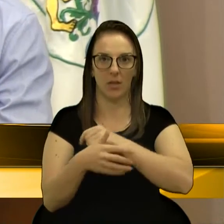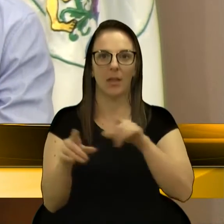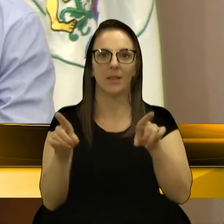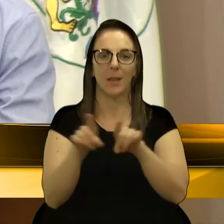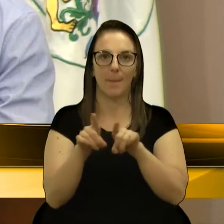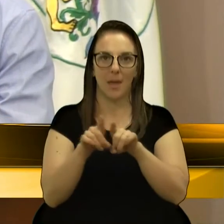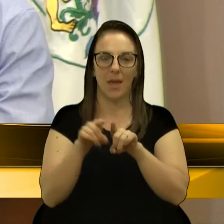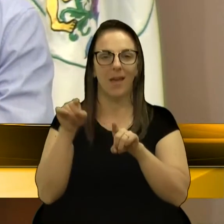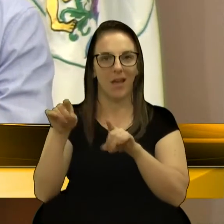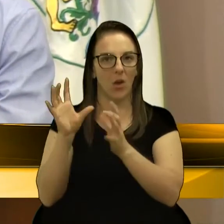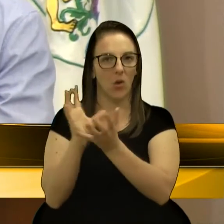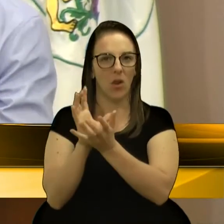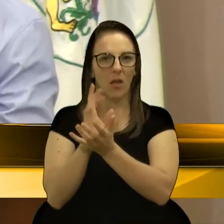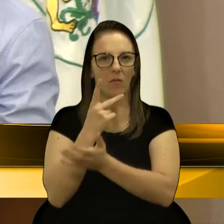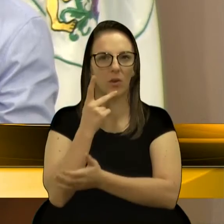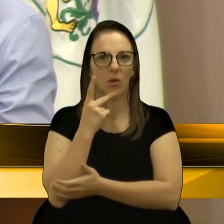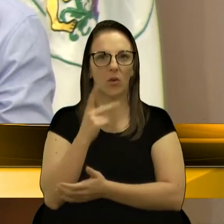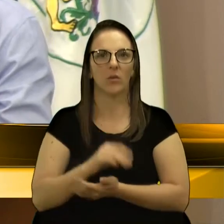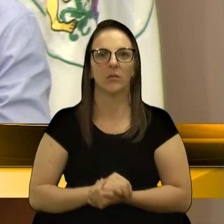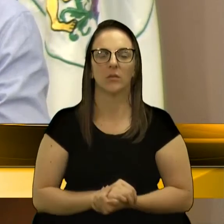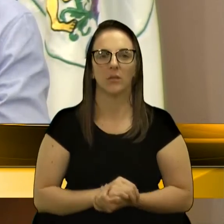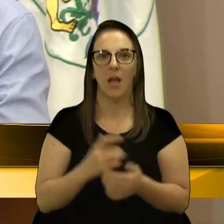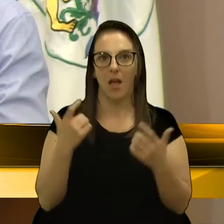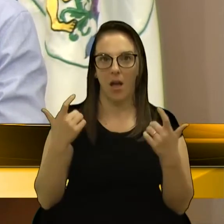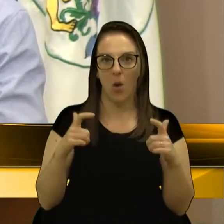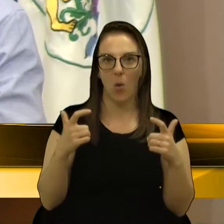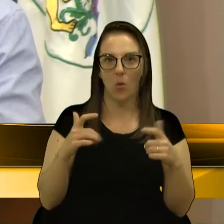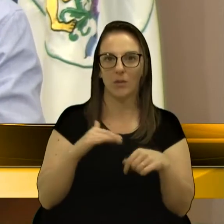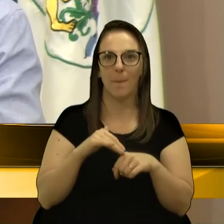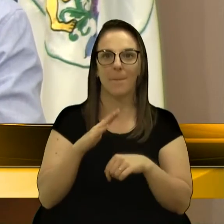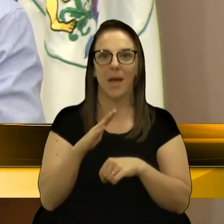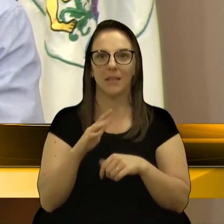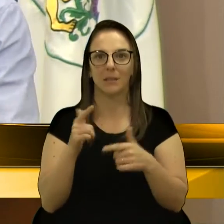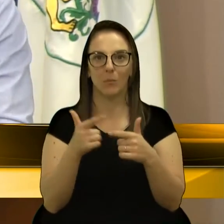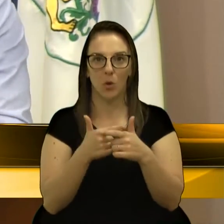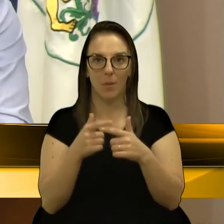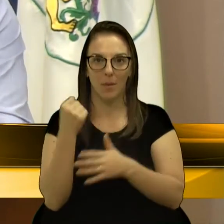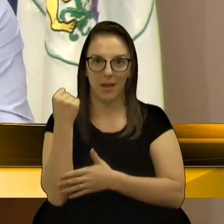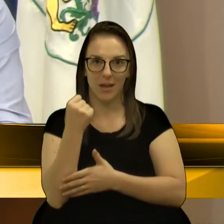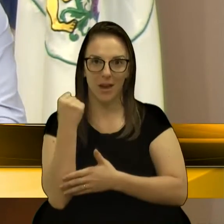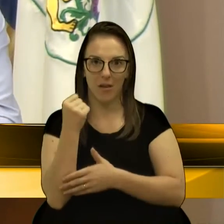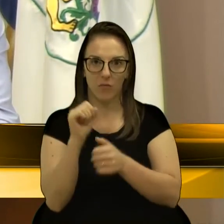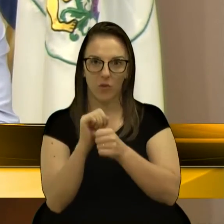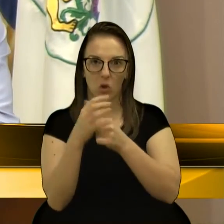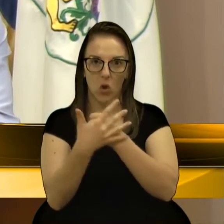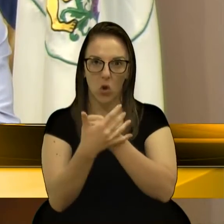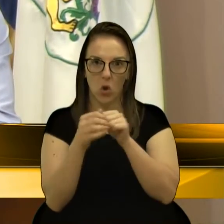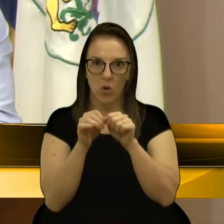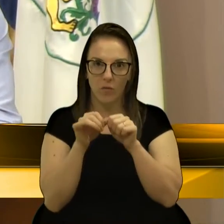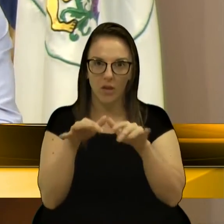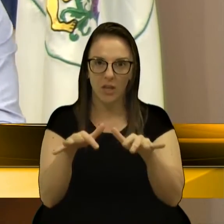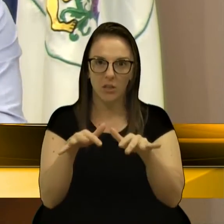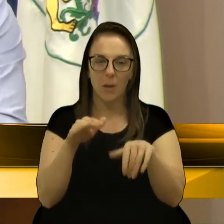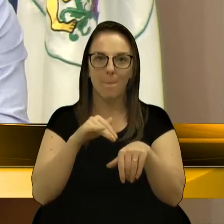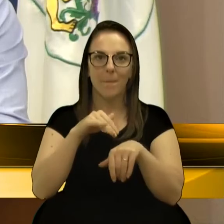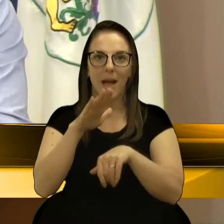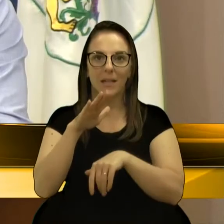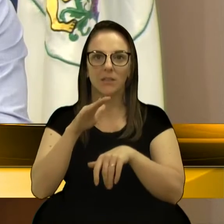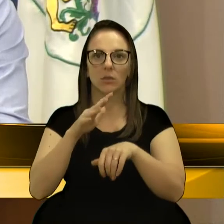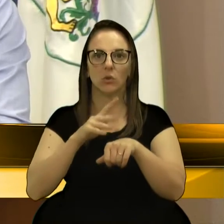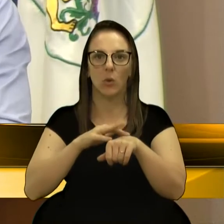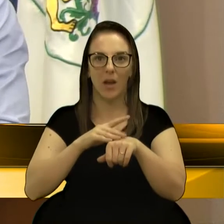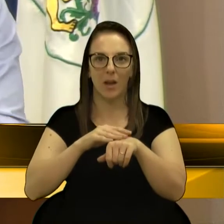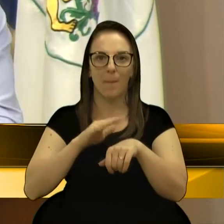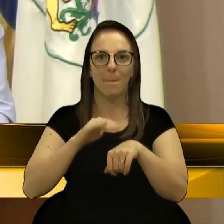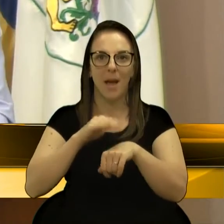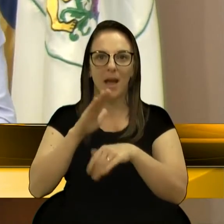nobre colega falou, que é aonde tem mais problema de Covid, é aonde as pessoas mais adoecem, nas áreas mais pobres.